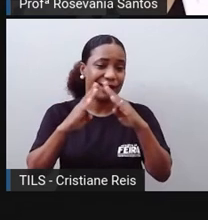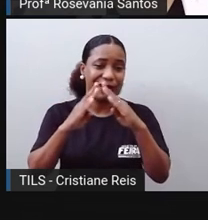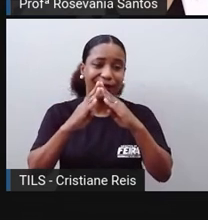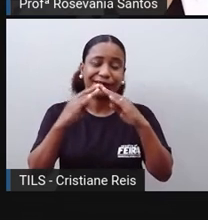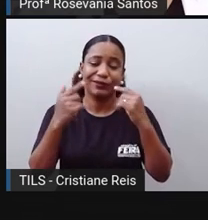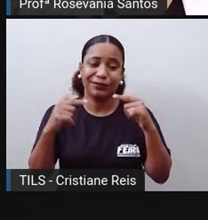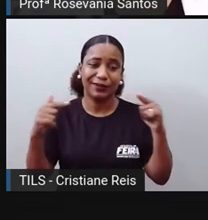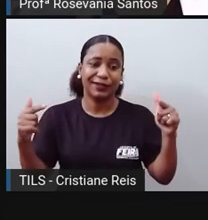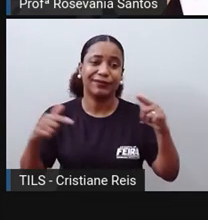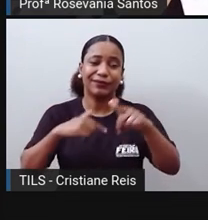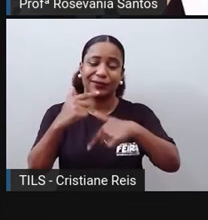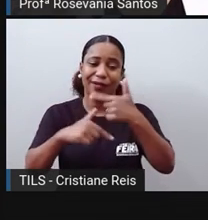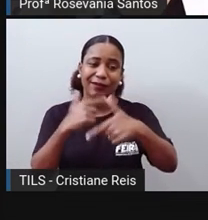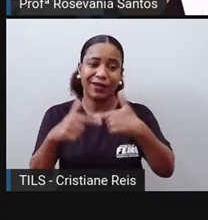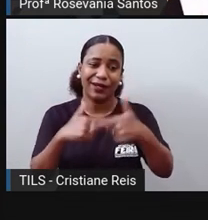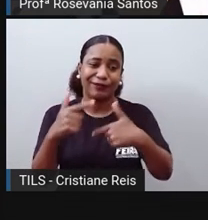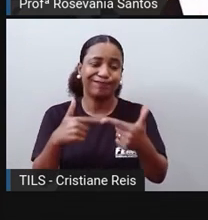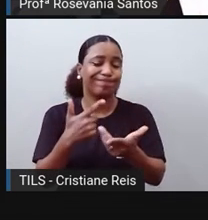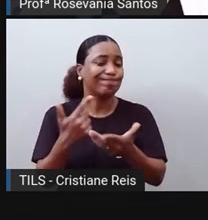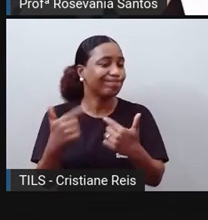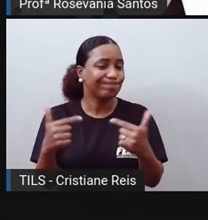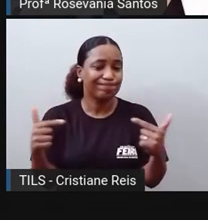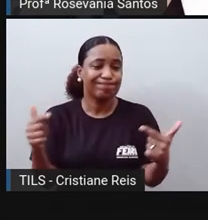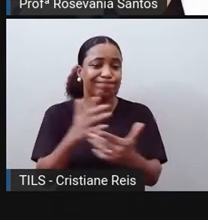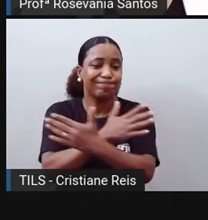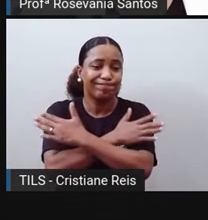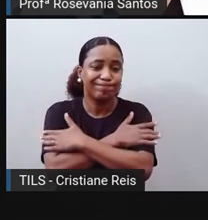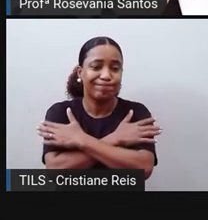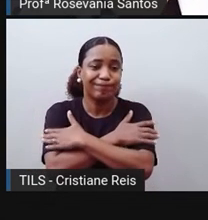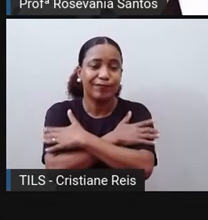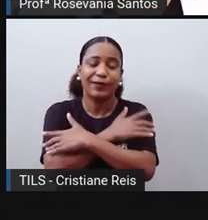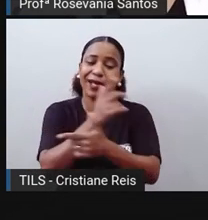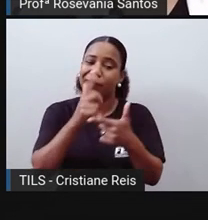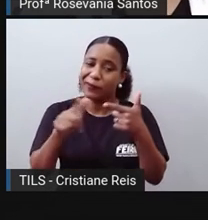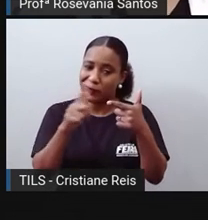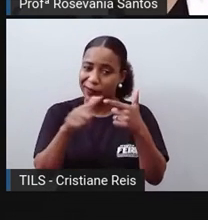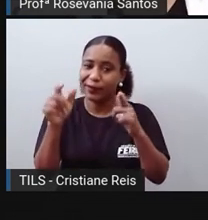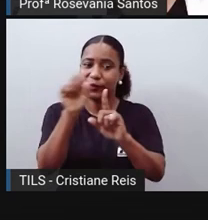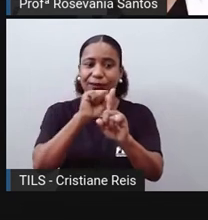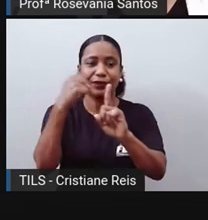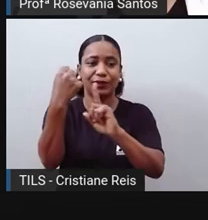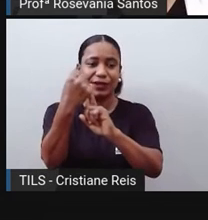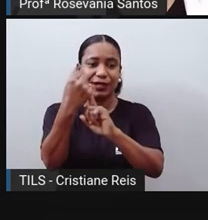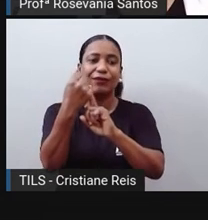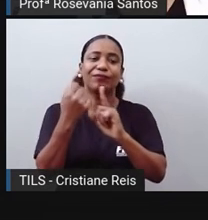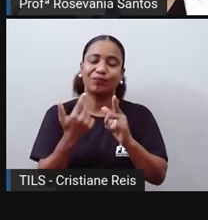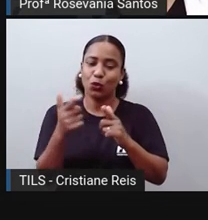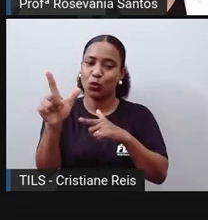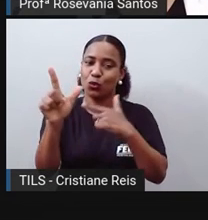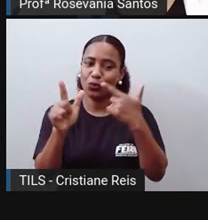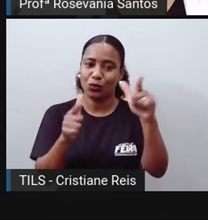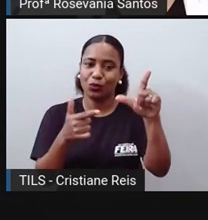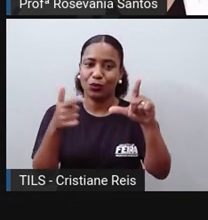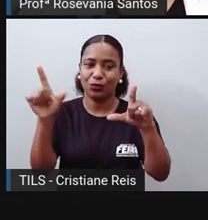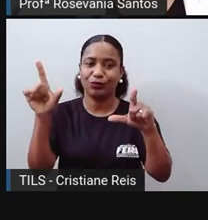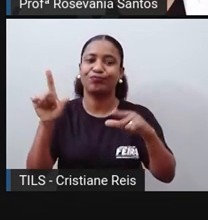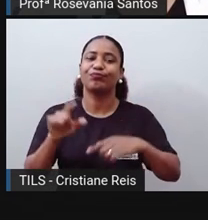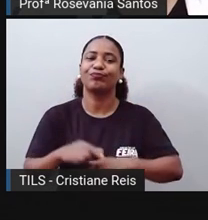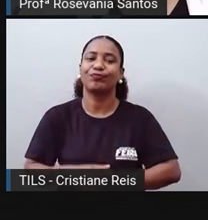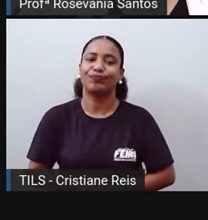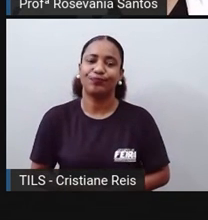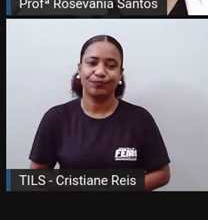não tem um emprego para se manter. E aí, acabam tendo outros problemas sociais ali no local onde elas se instalam, né.